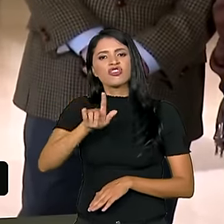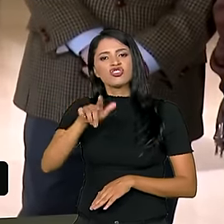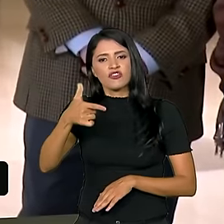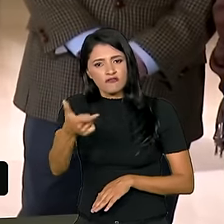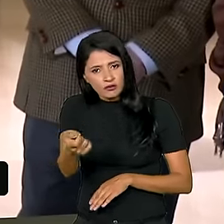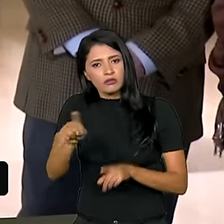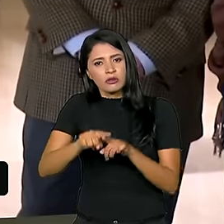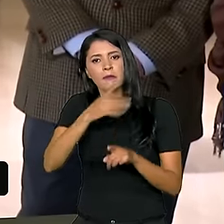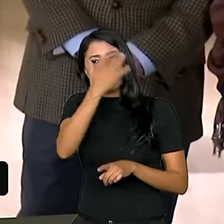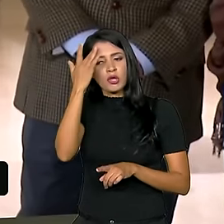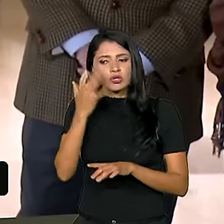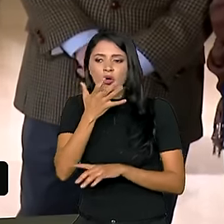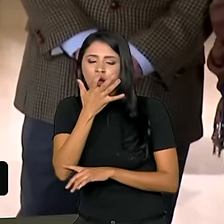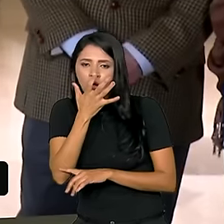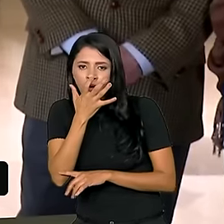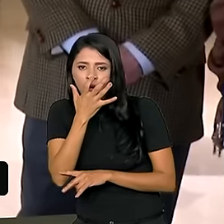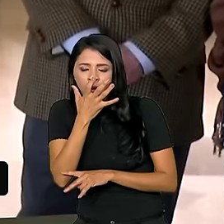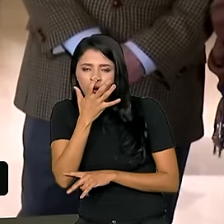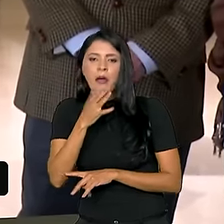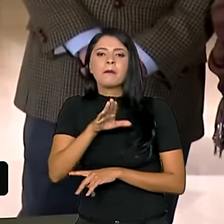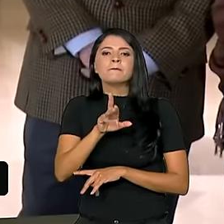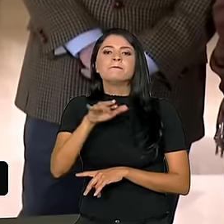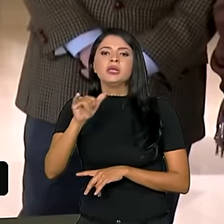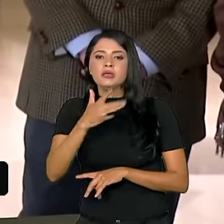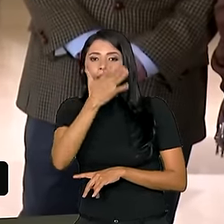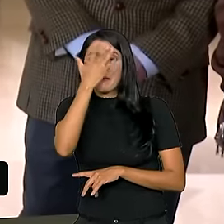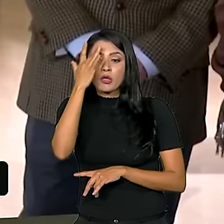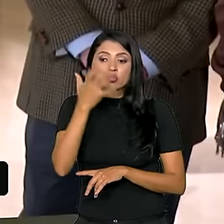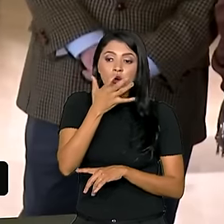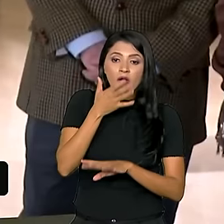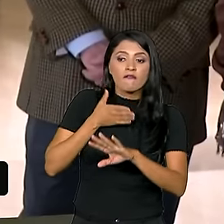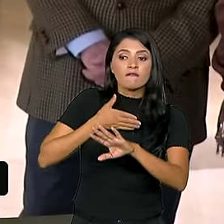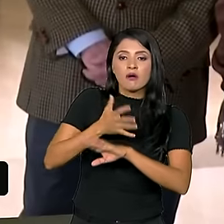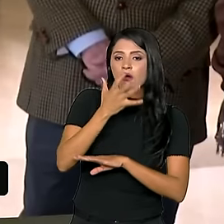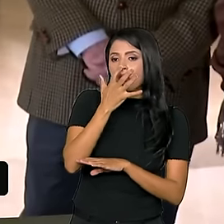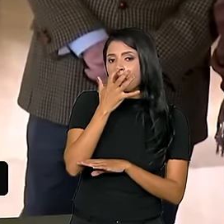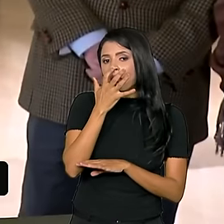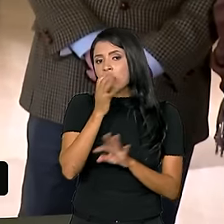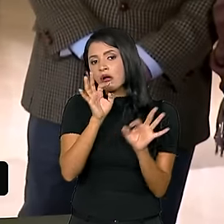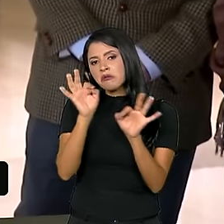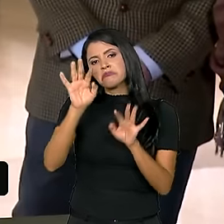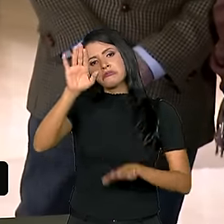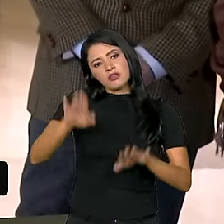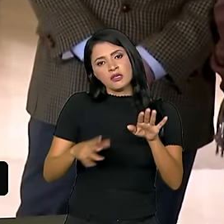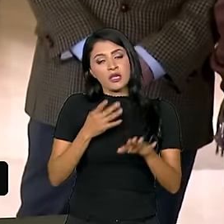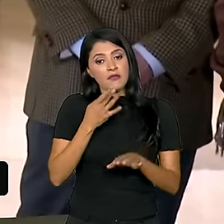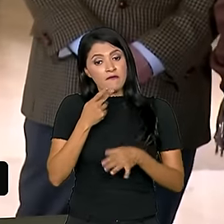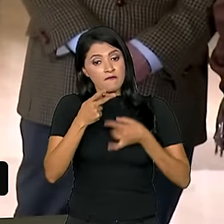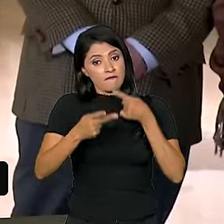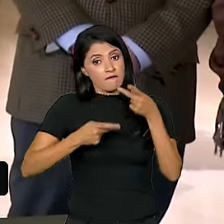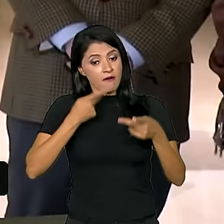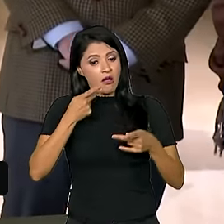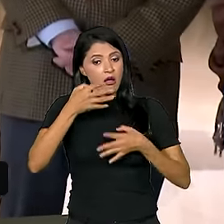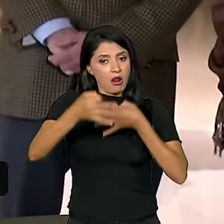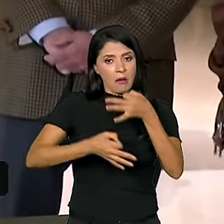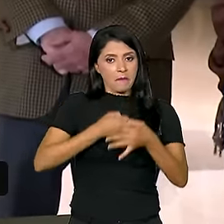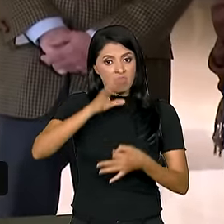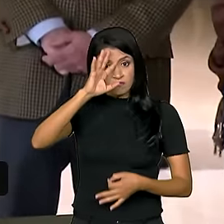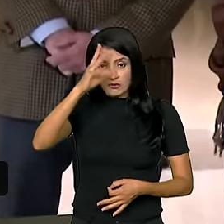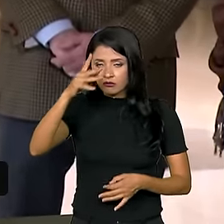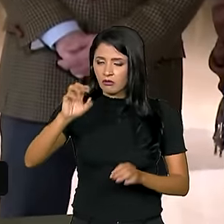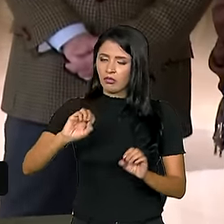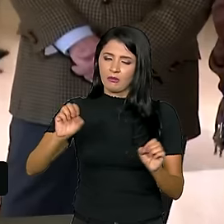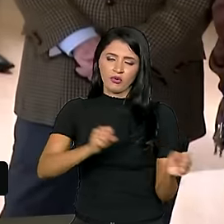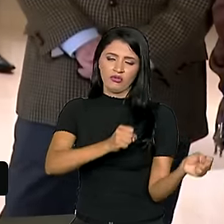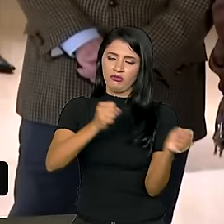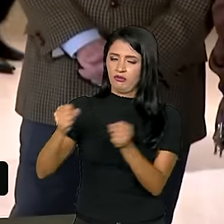Nós convidamos para os BRIC observadores. As pessoas que vão, muitas vezes até podem falar, mas não têm poder nenhum de decisão. O que